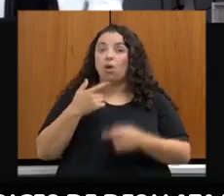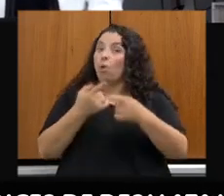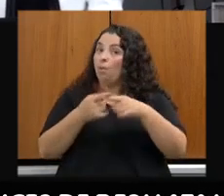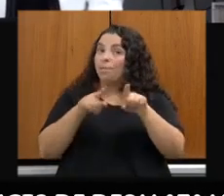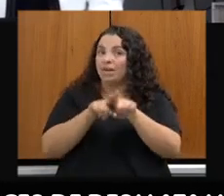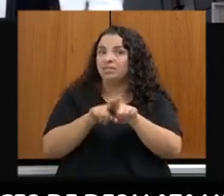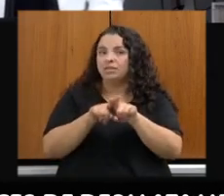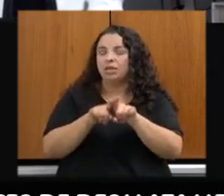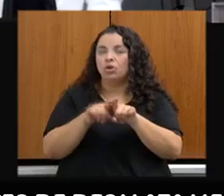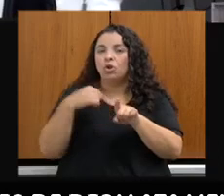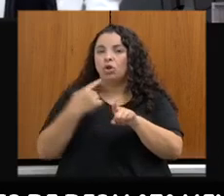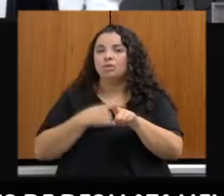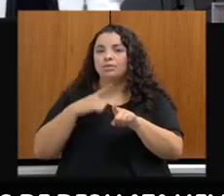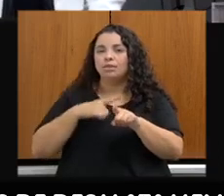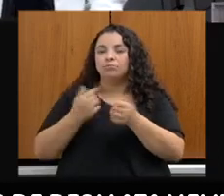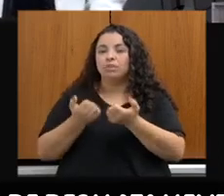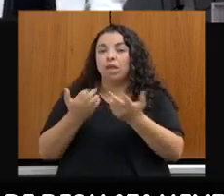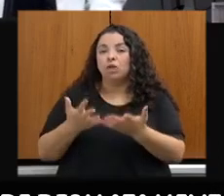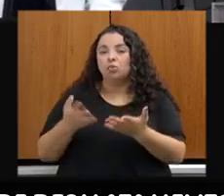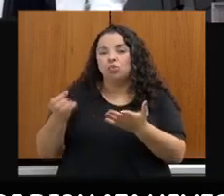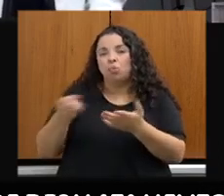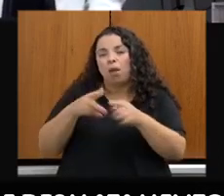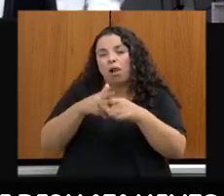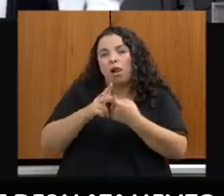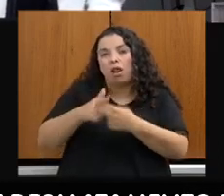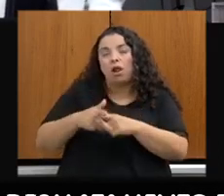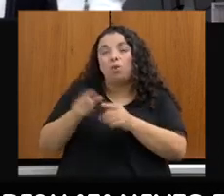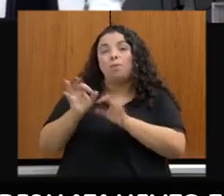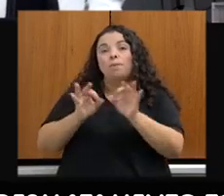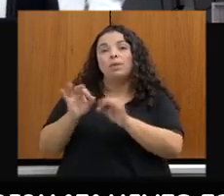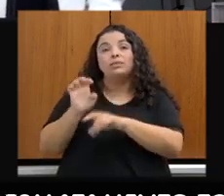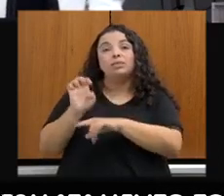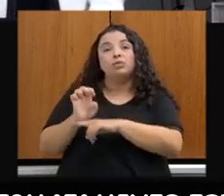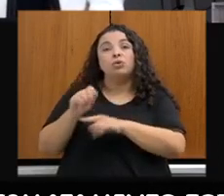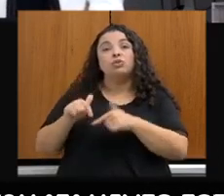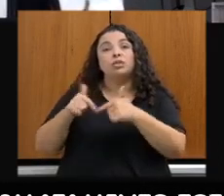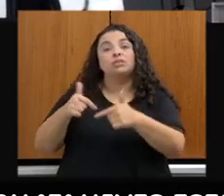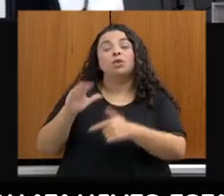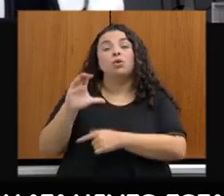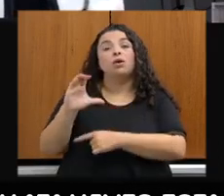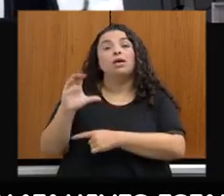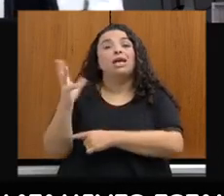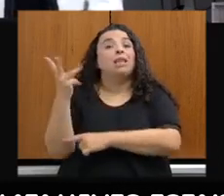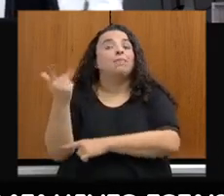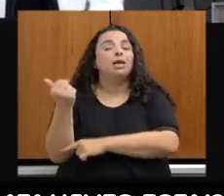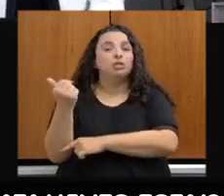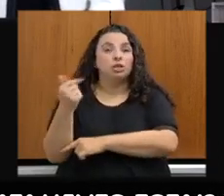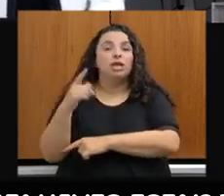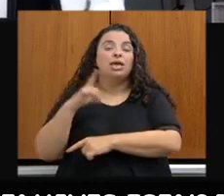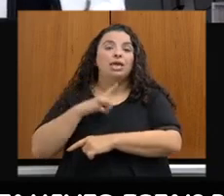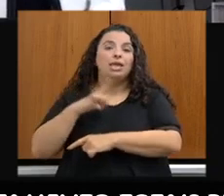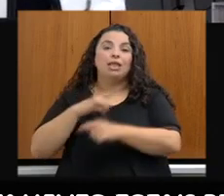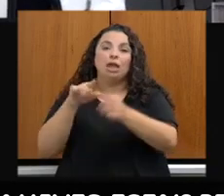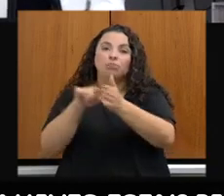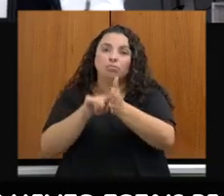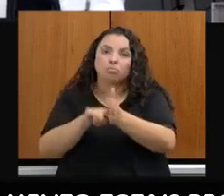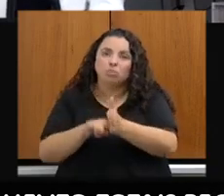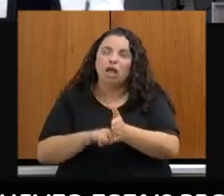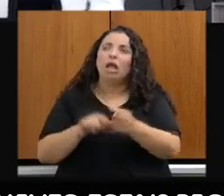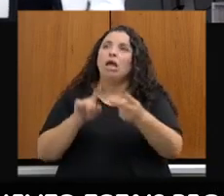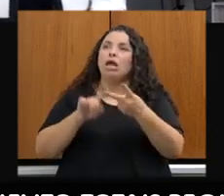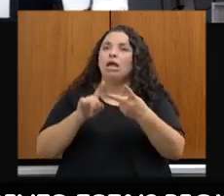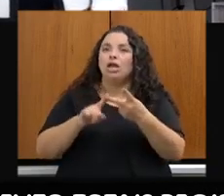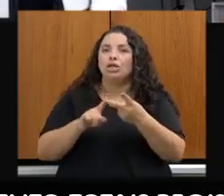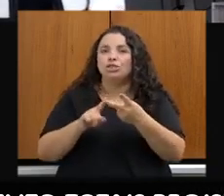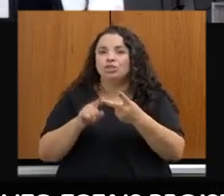estruturando o plano de ação, o plano estadual de ação climática, que parte do inventário diagnóstico para ação climática,